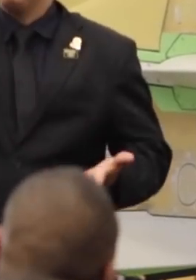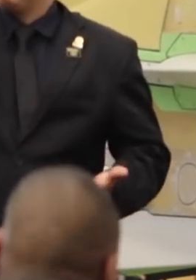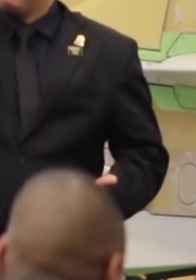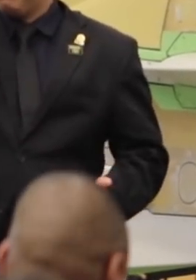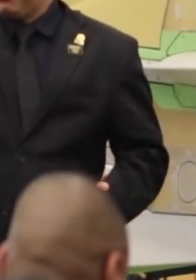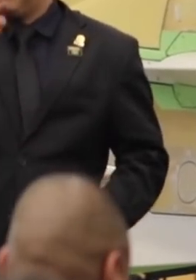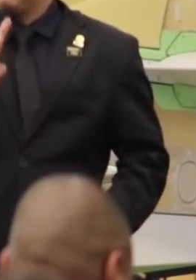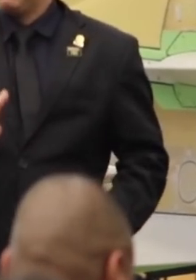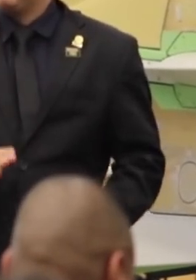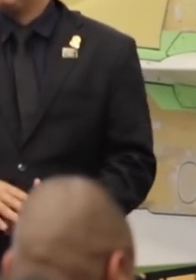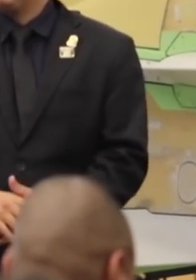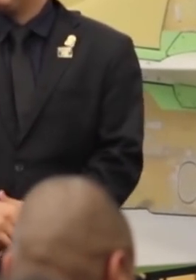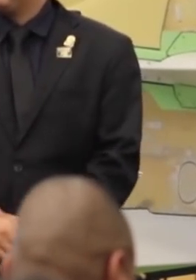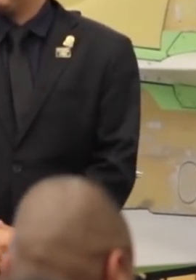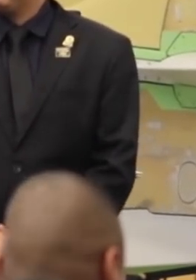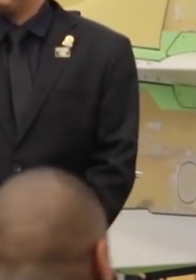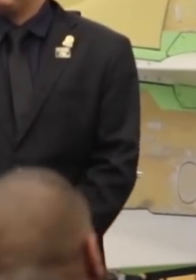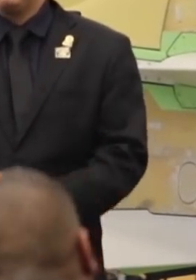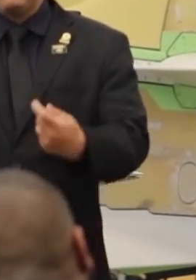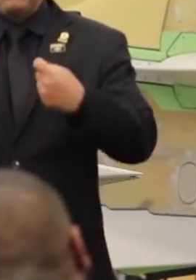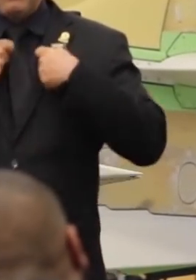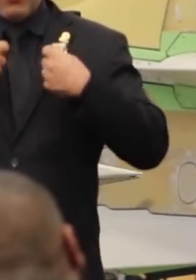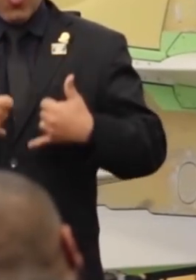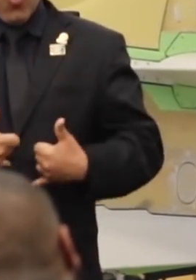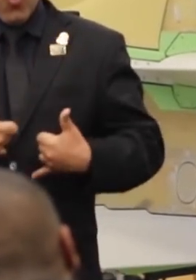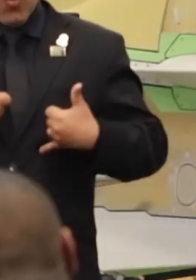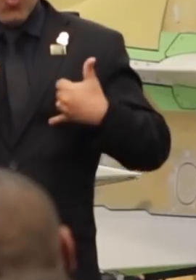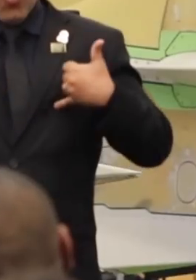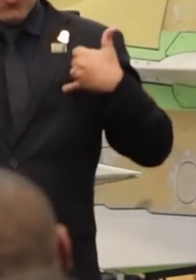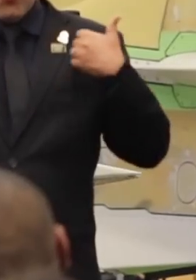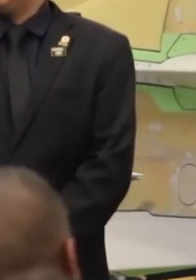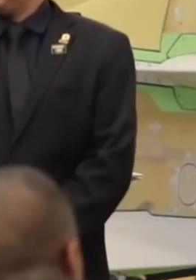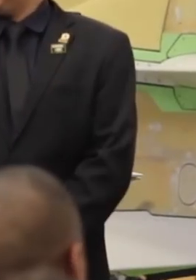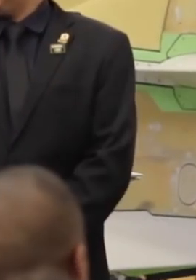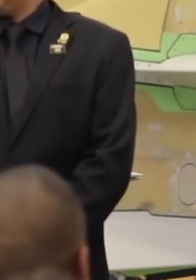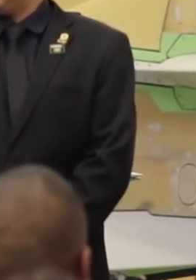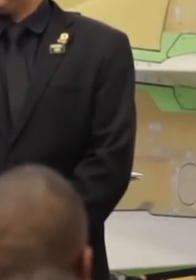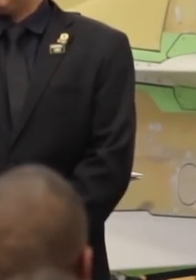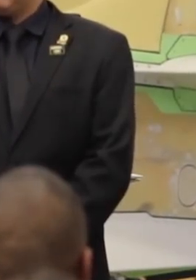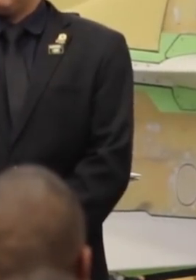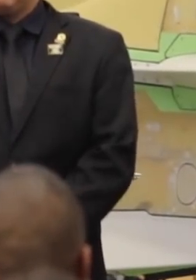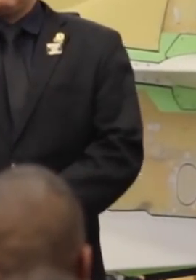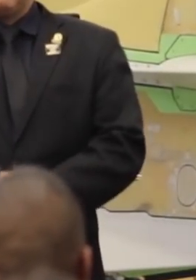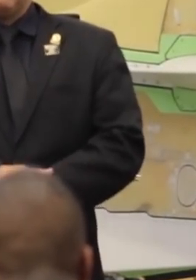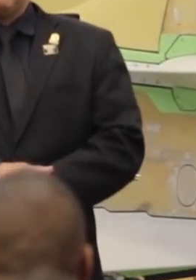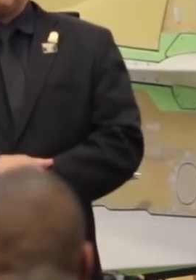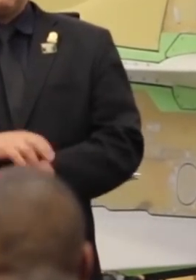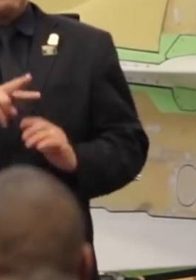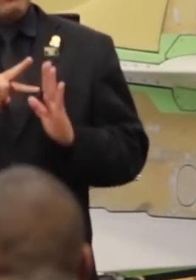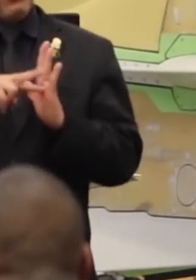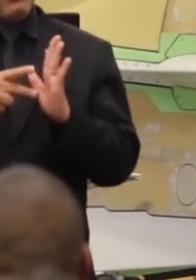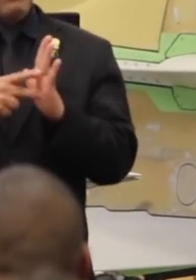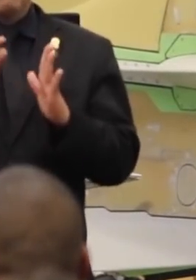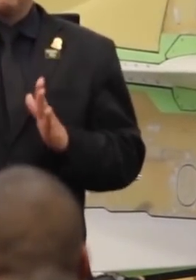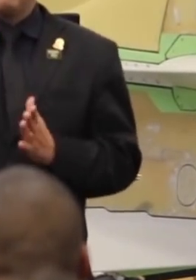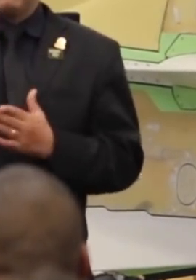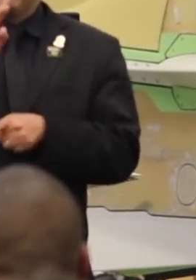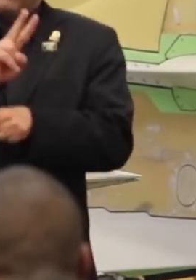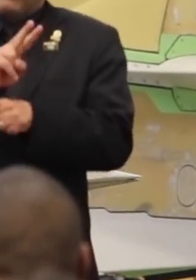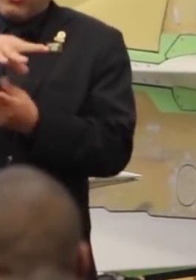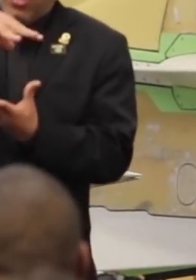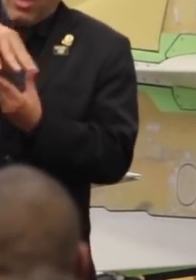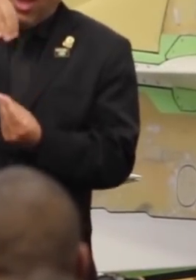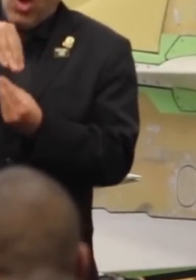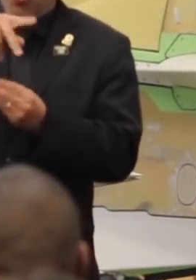que nos orgulha fora do Brasil. Ela representa na alma do povo brasileiro toda a sua